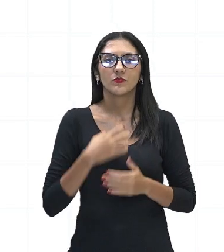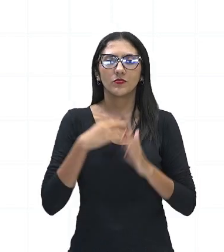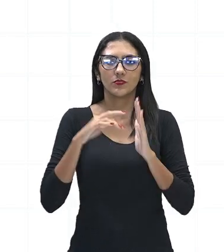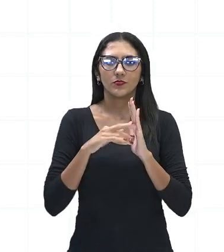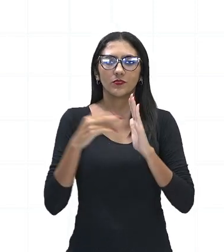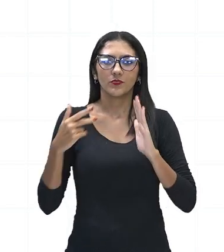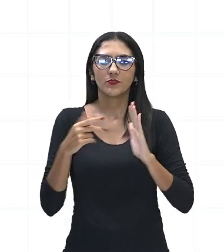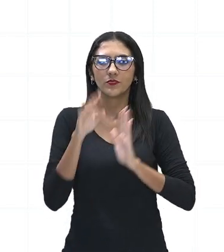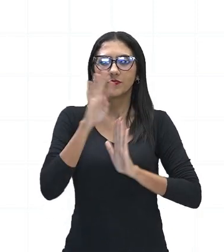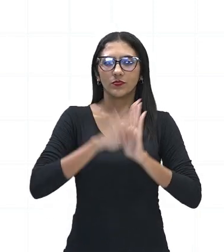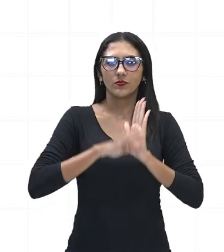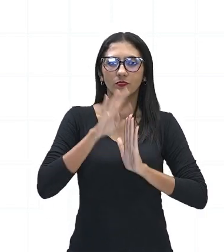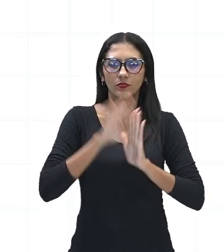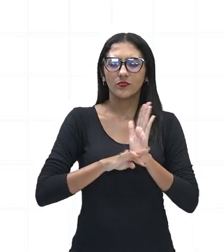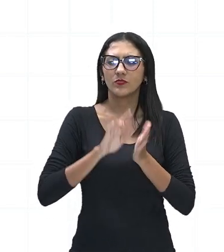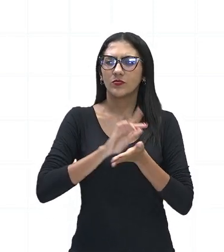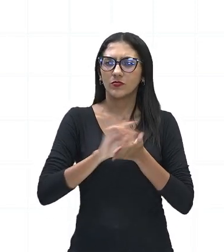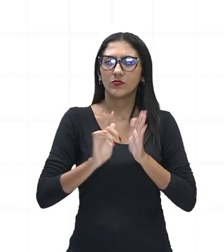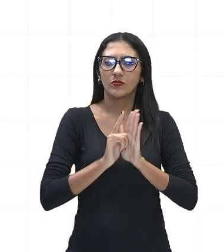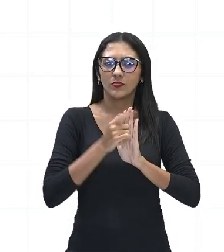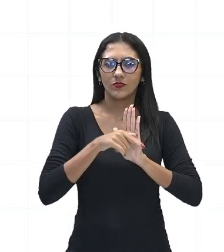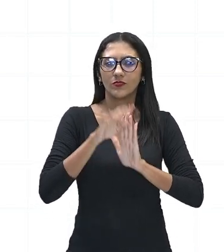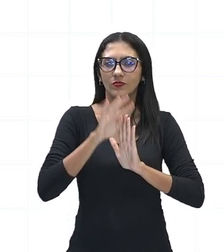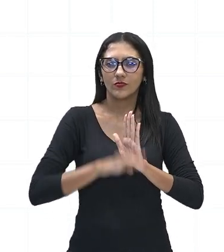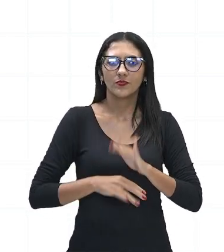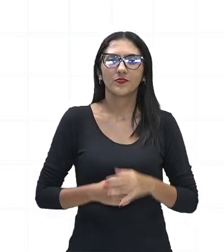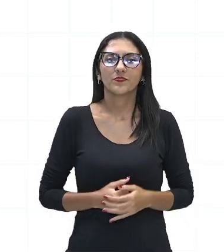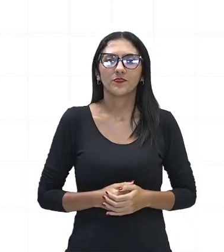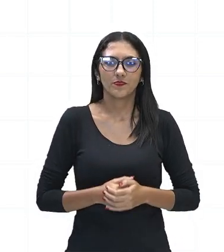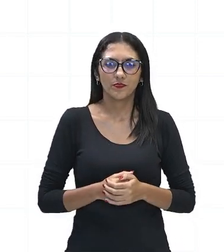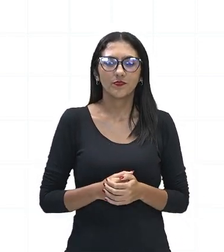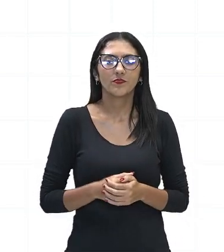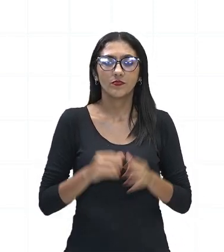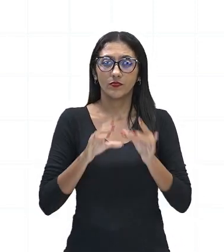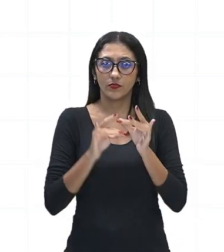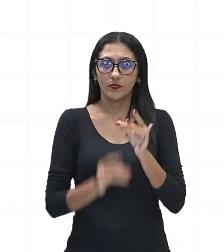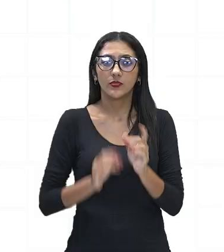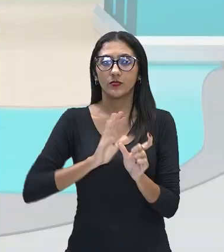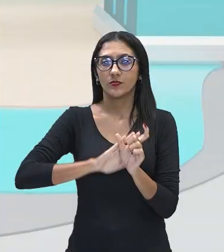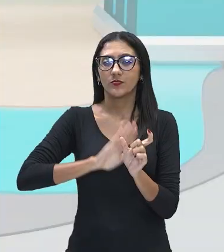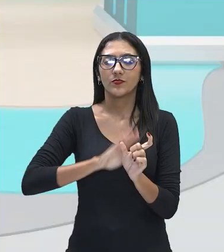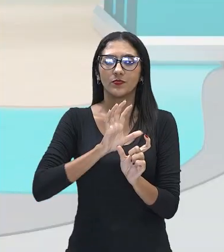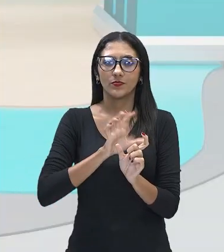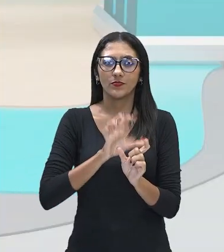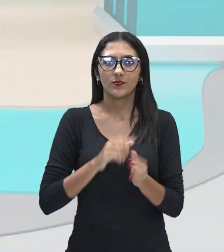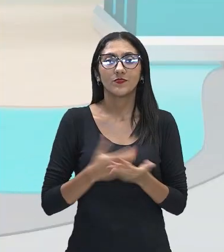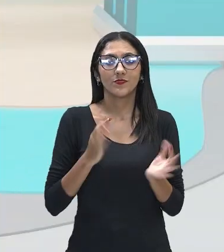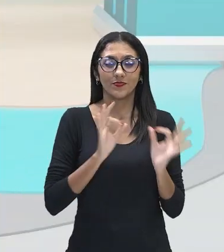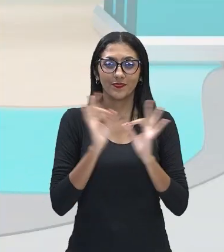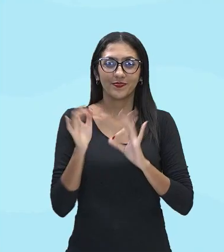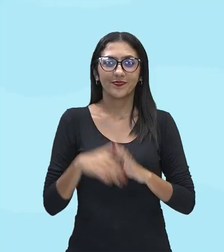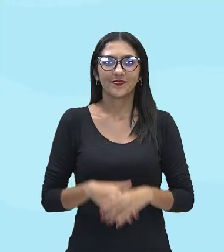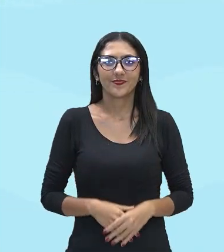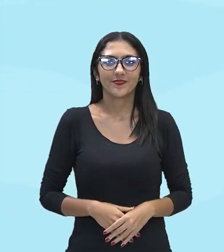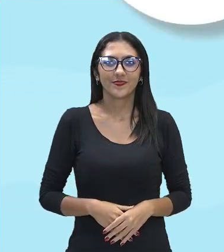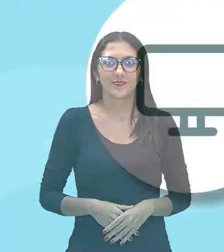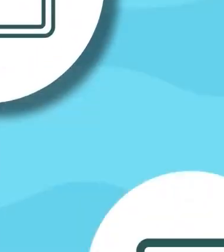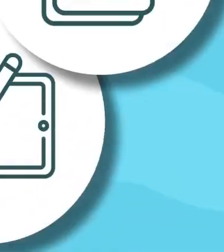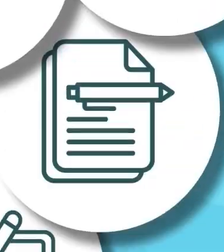Textos Pertencentes aos Gêneros Literários. E o detalhamento é denotação e conotação. Vamos à nossa aula!